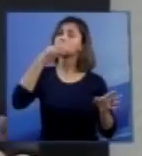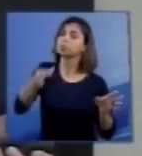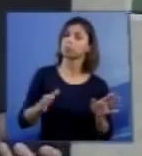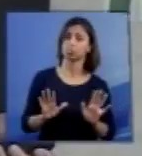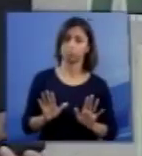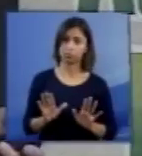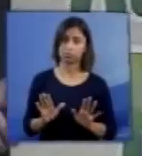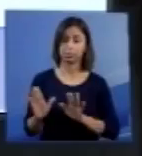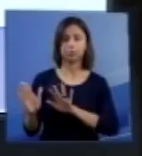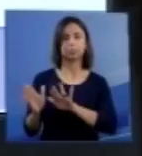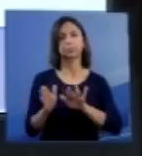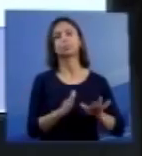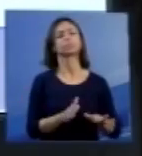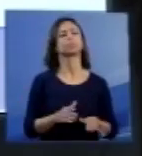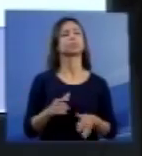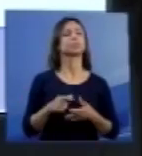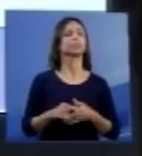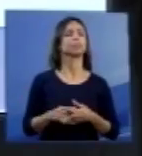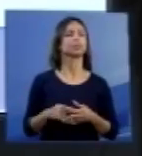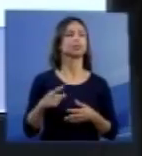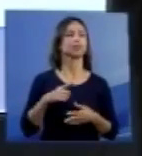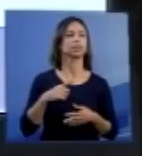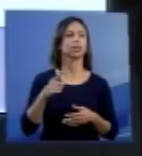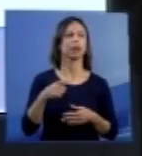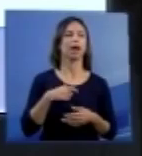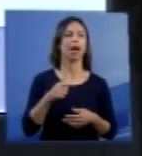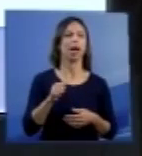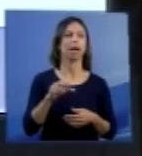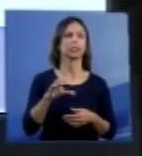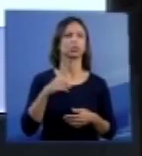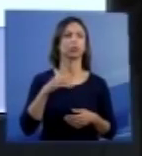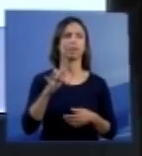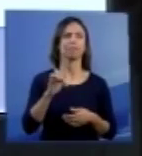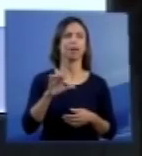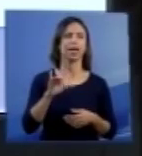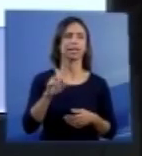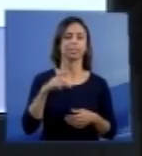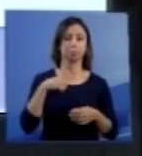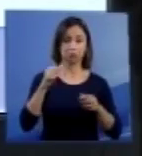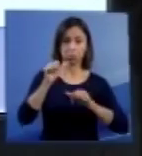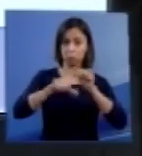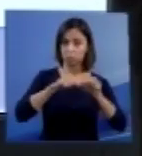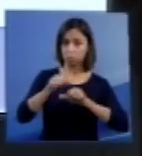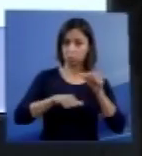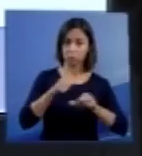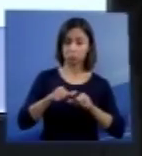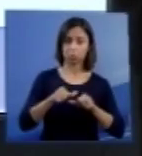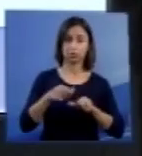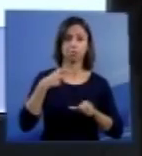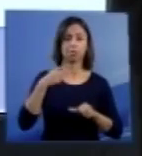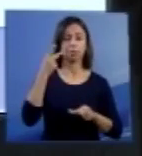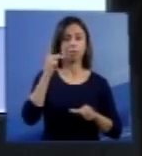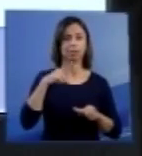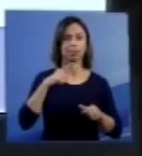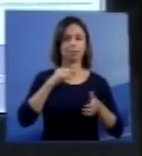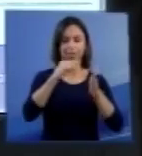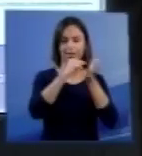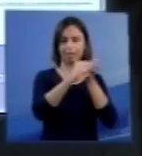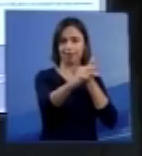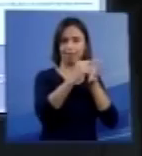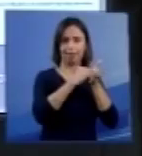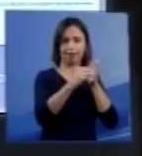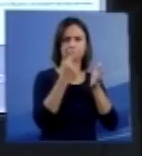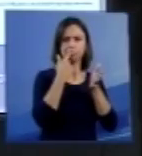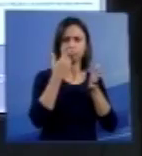E aqui nós temos que a adição de ácido fólico às farinhas, então, pode alterar essas formas clínicas. Está aqui o artigo recentemente